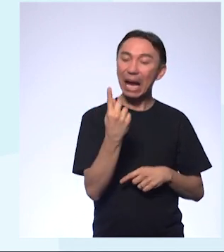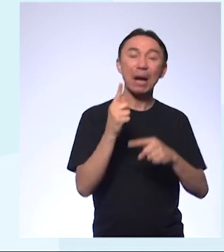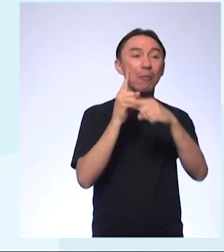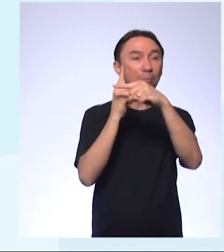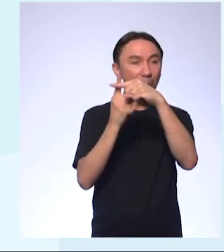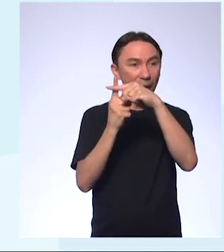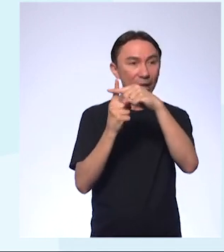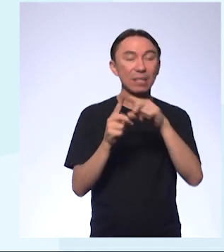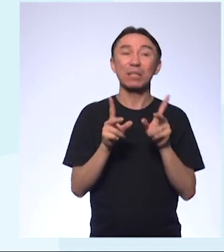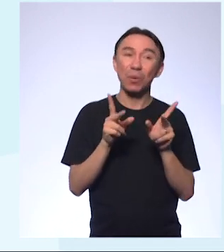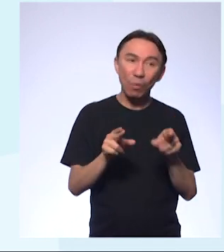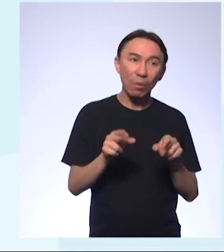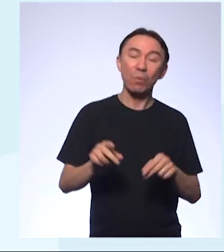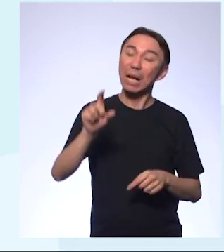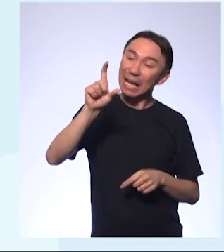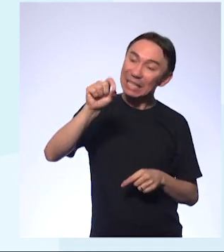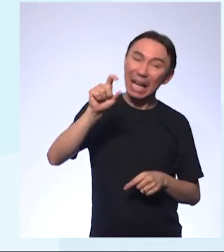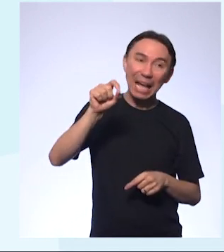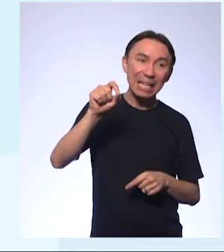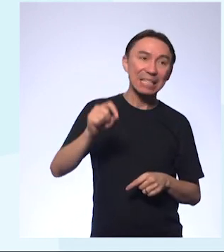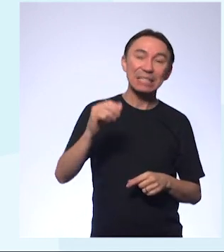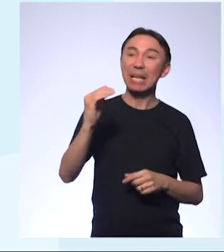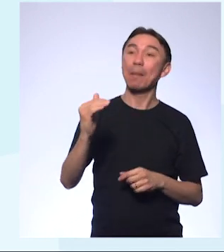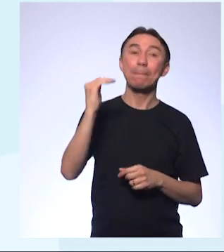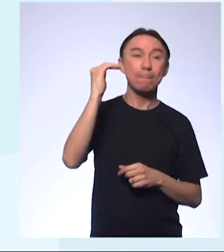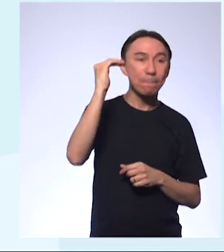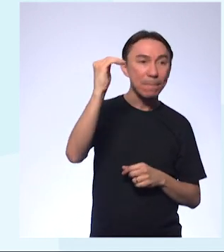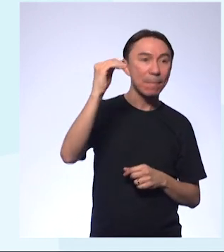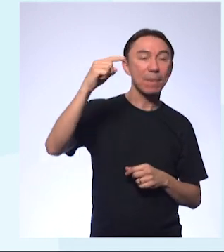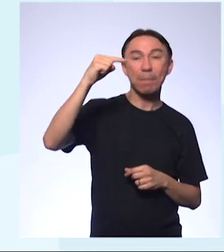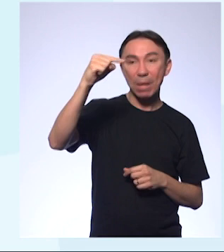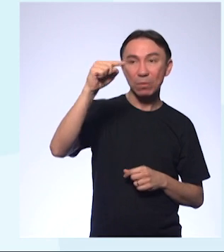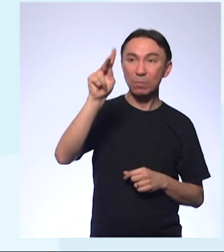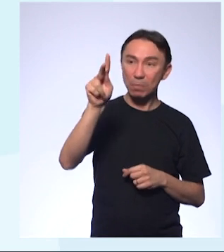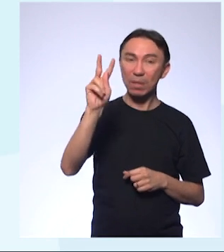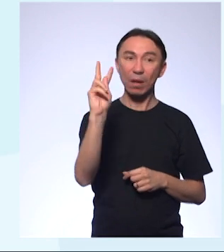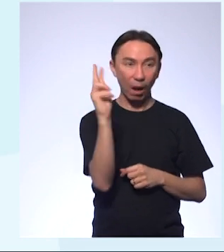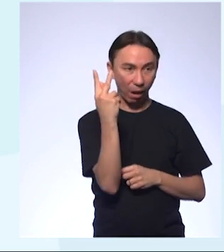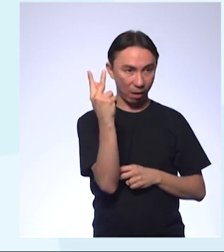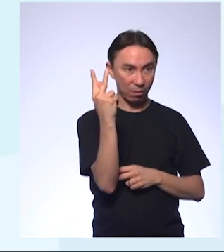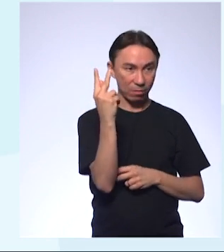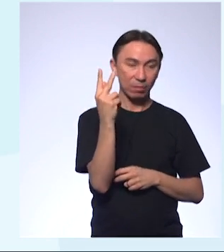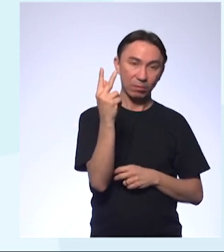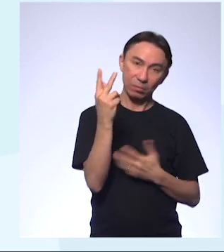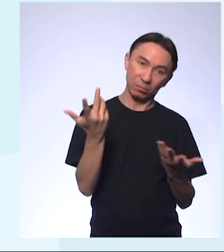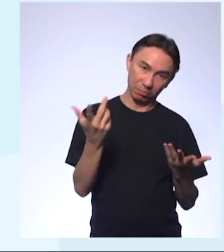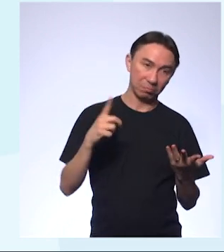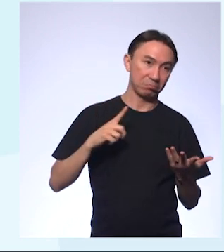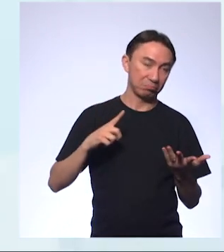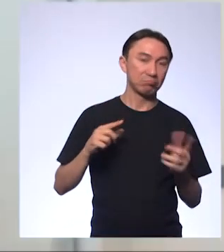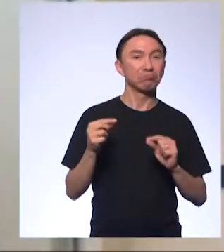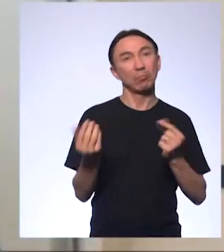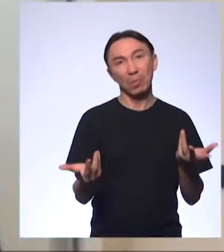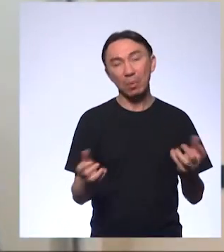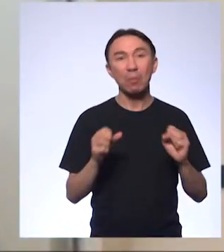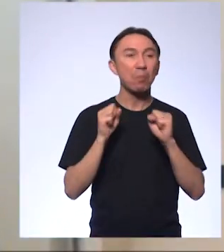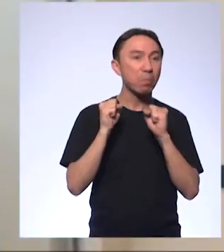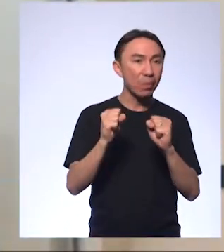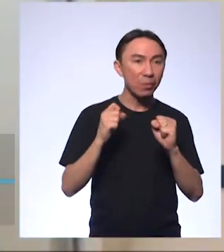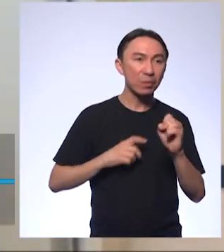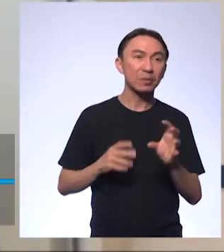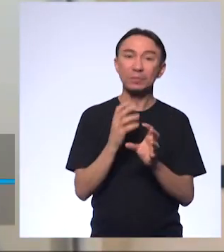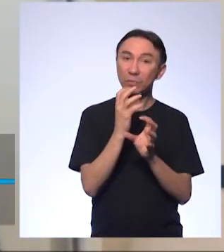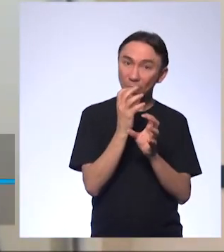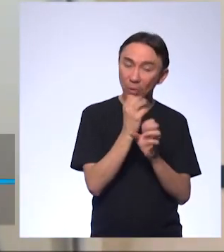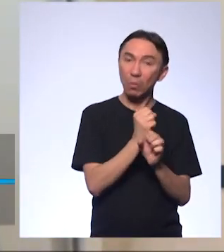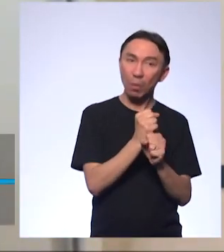ela é igual a 10 elevado a menos o valor do PH em mols por litro. Então, eu consigo calcular o valor